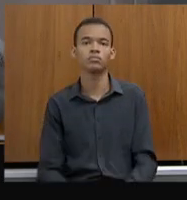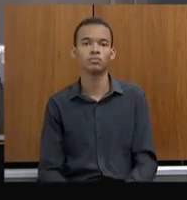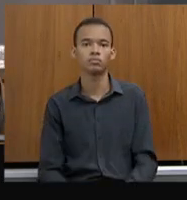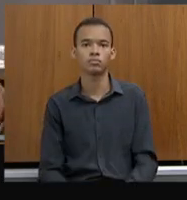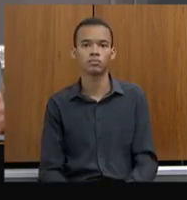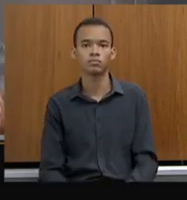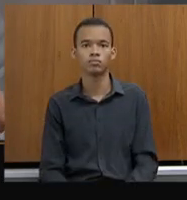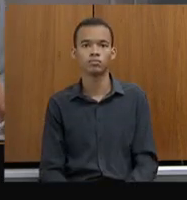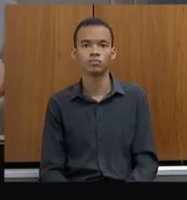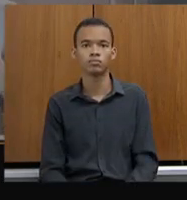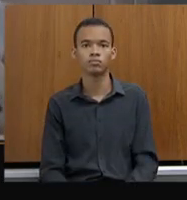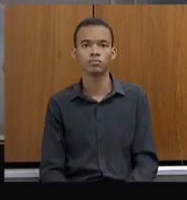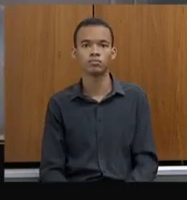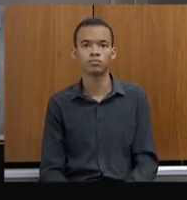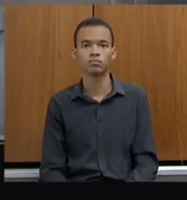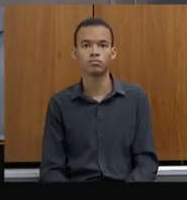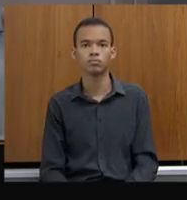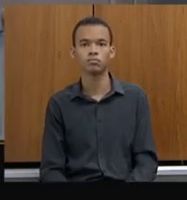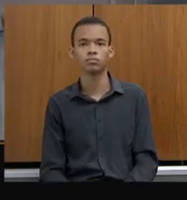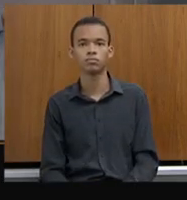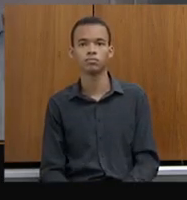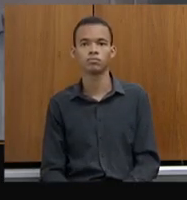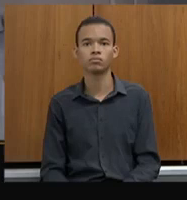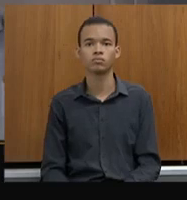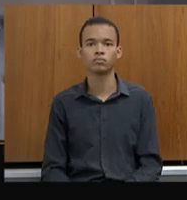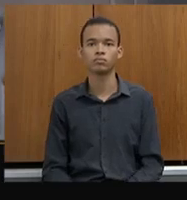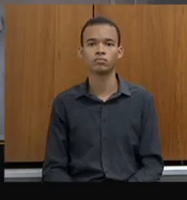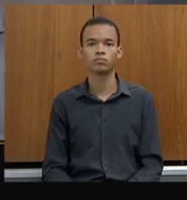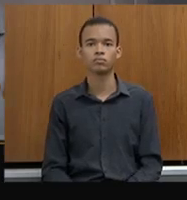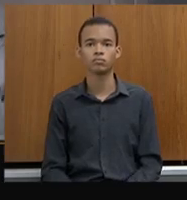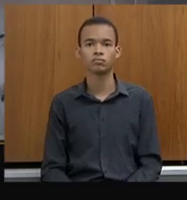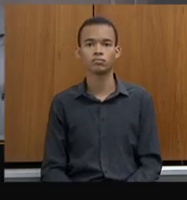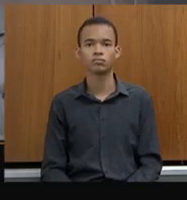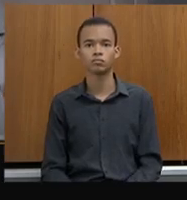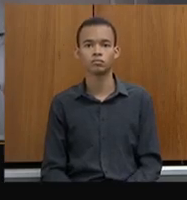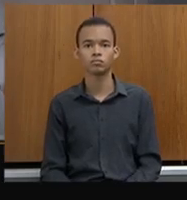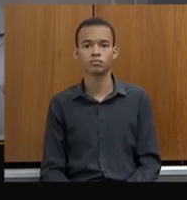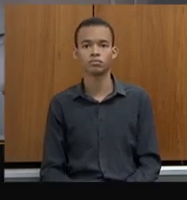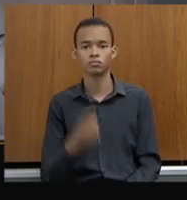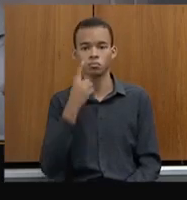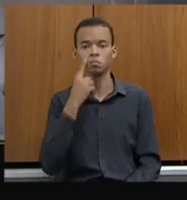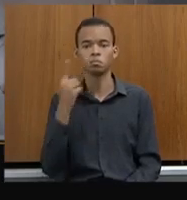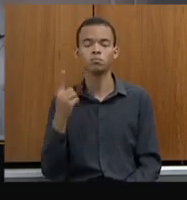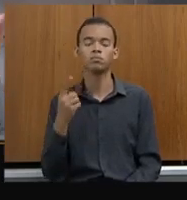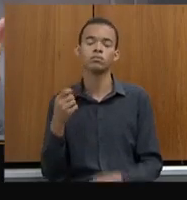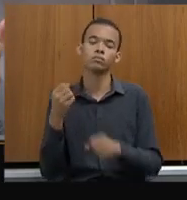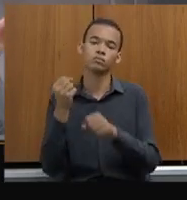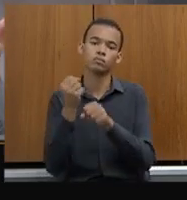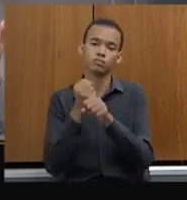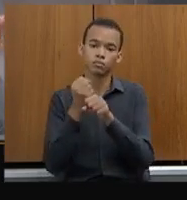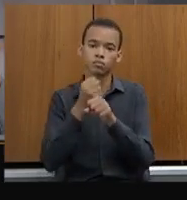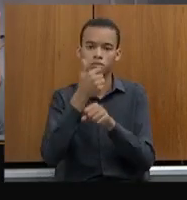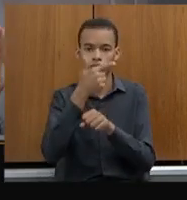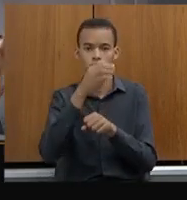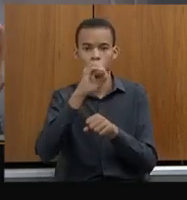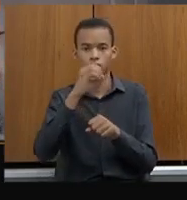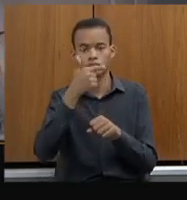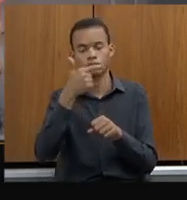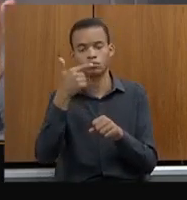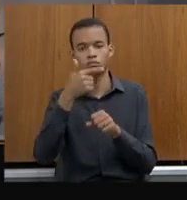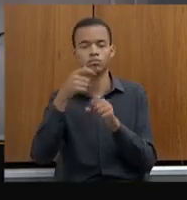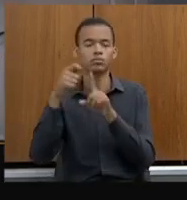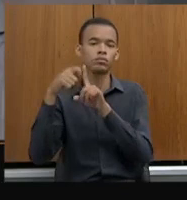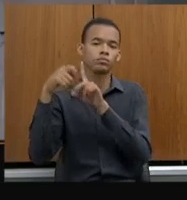para o fato de que nós chegamos agora em 2022, tem mais do que dois meses,